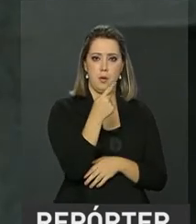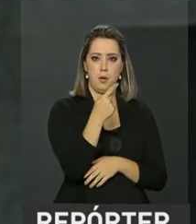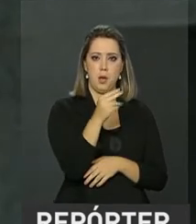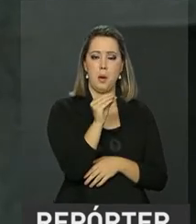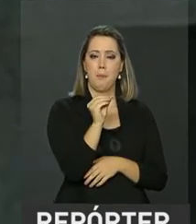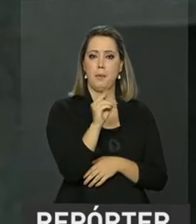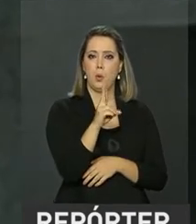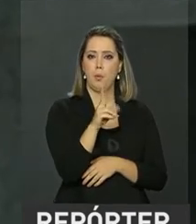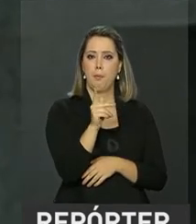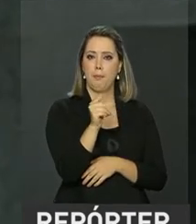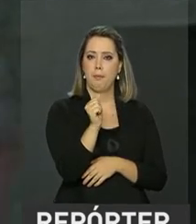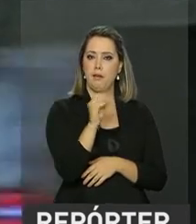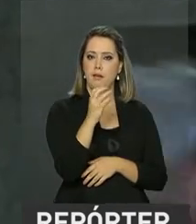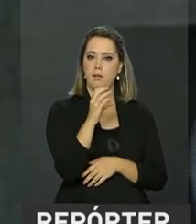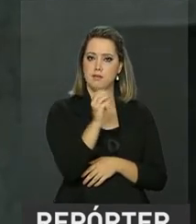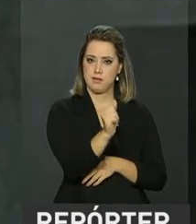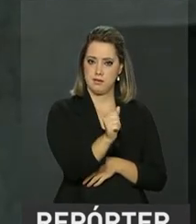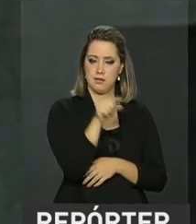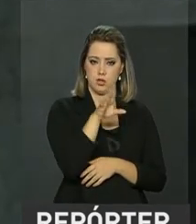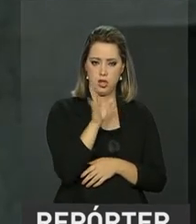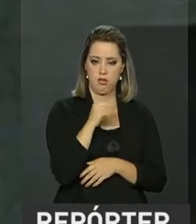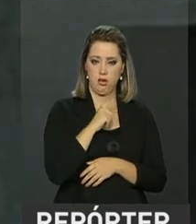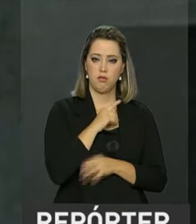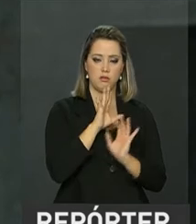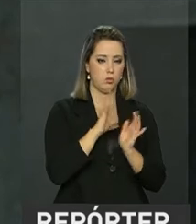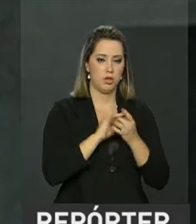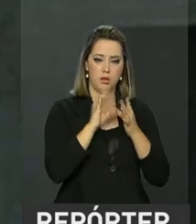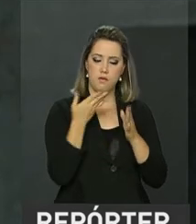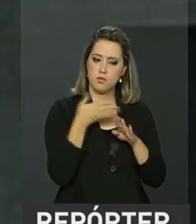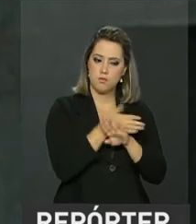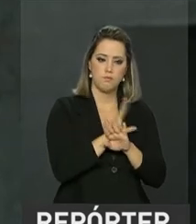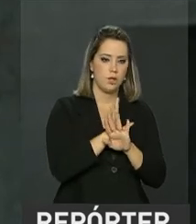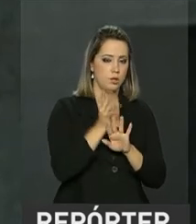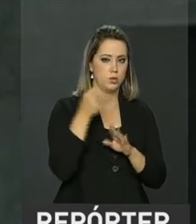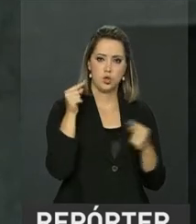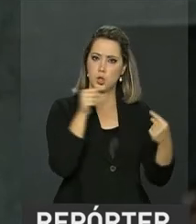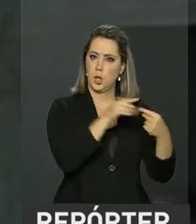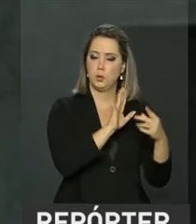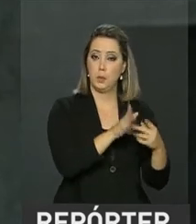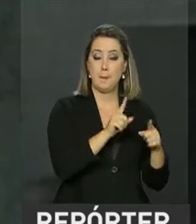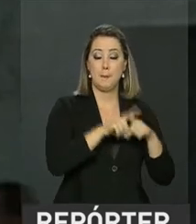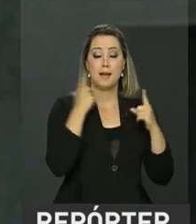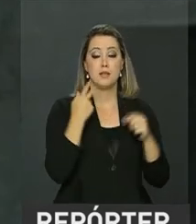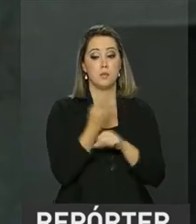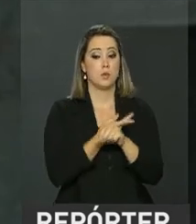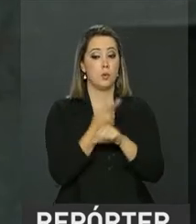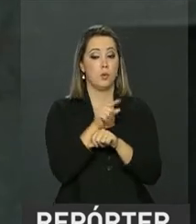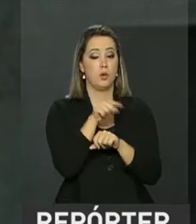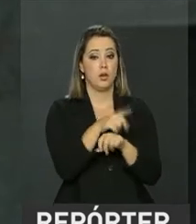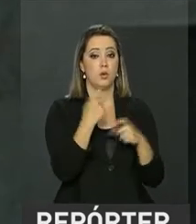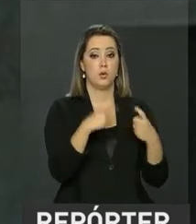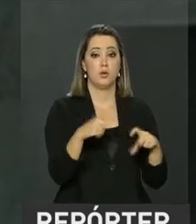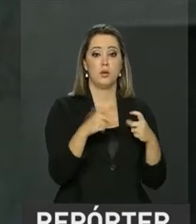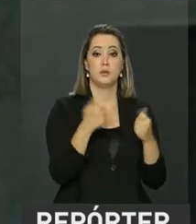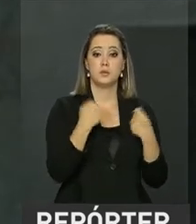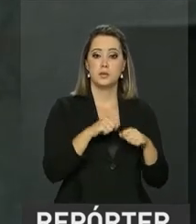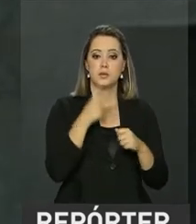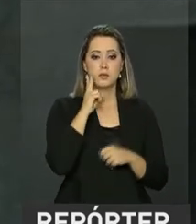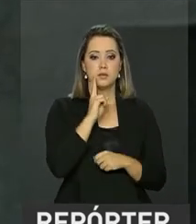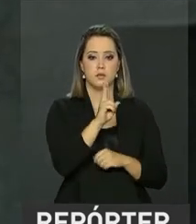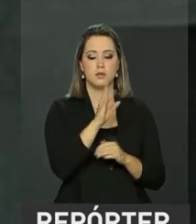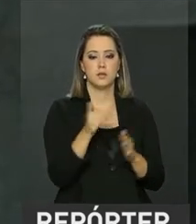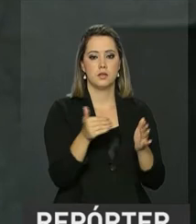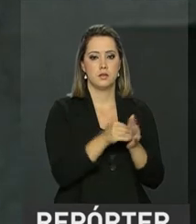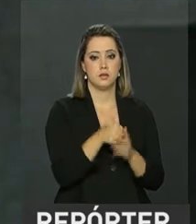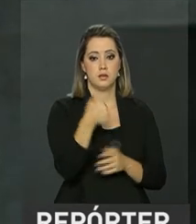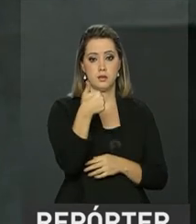Caixa. Mas muitos irão procurar nossos postos de atendimento. É importante citar que se ele tem valores até